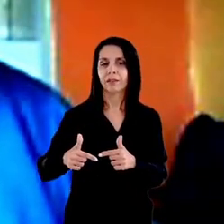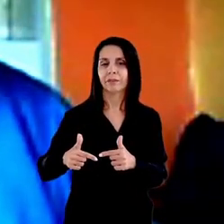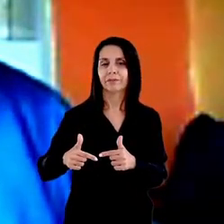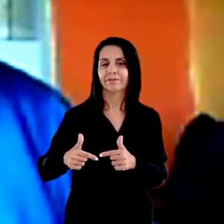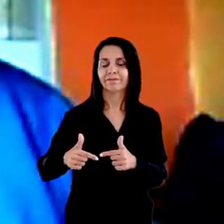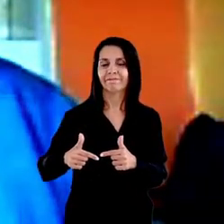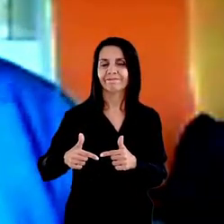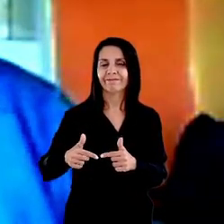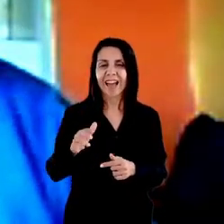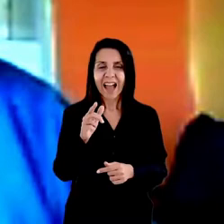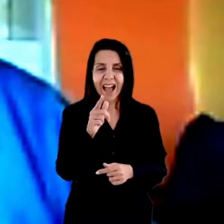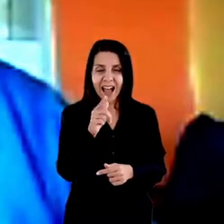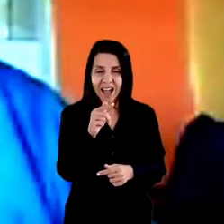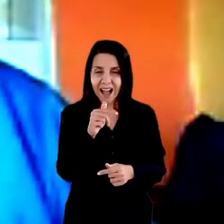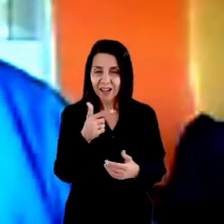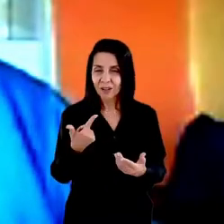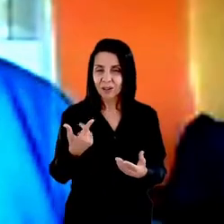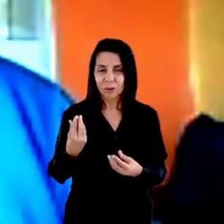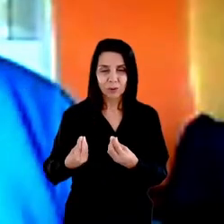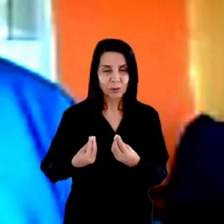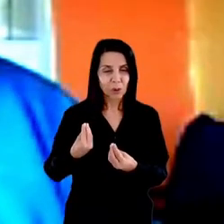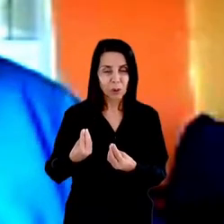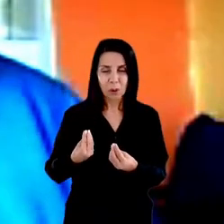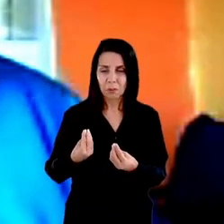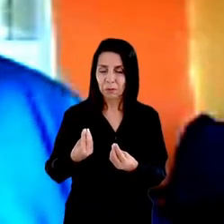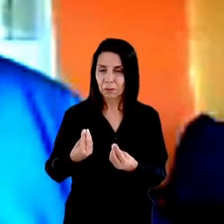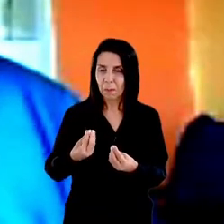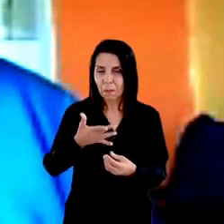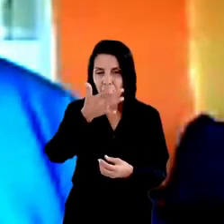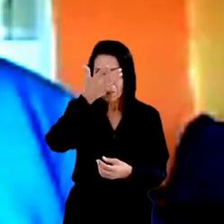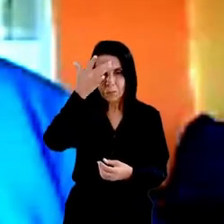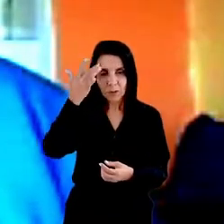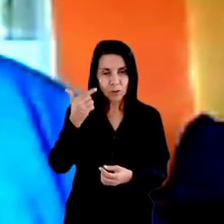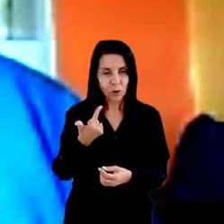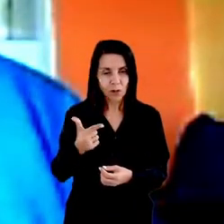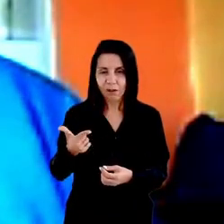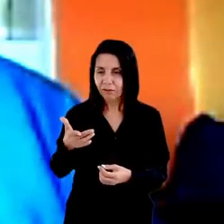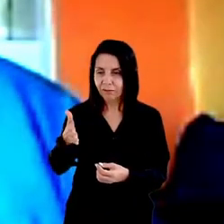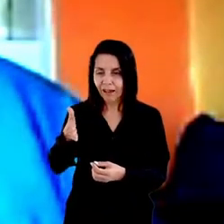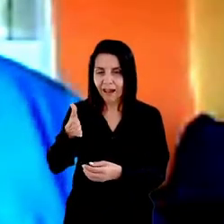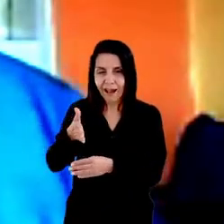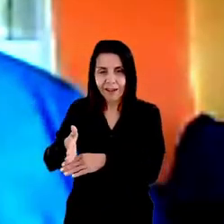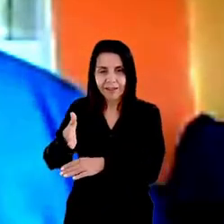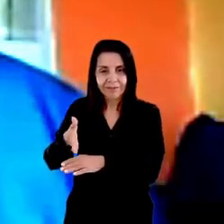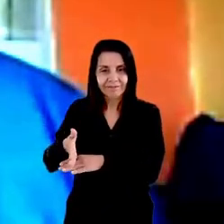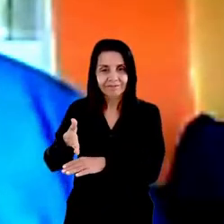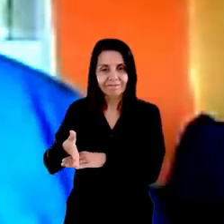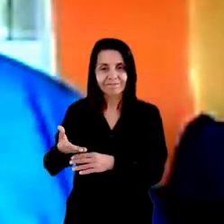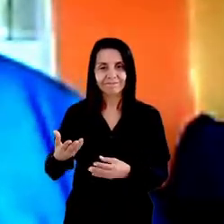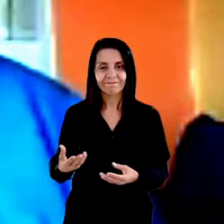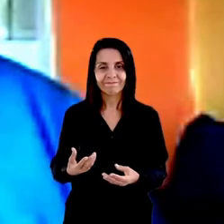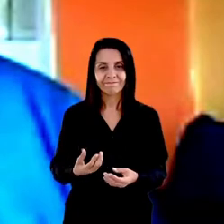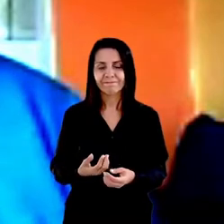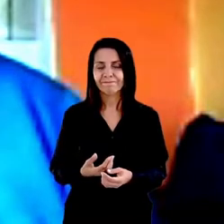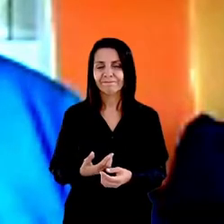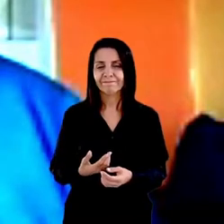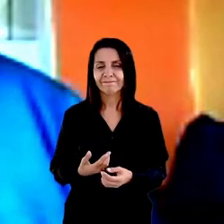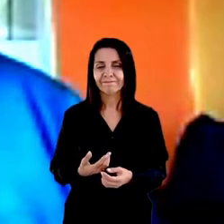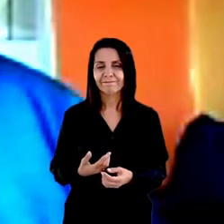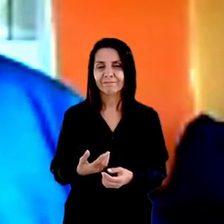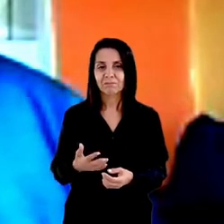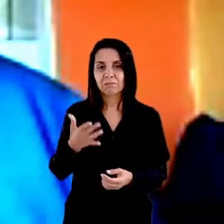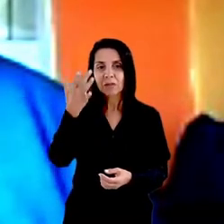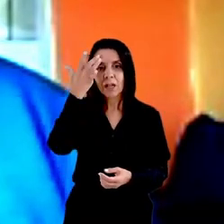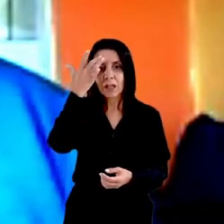negado e sem gestão nós temos dificuldade de acessar a água e não sabemos quem faz a gestão da água no município não